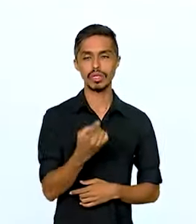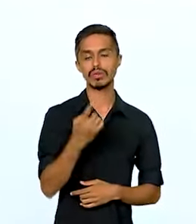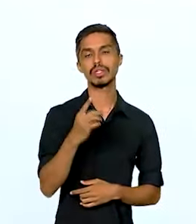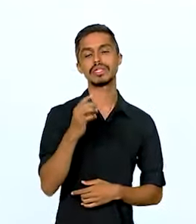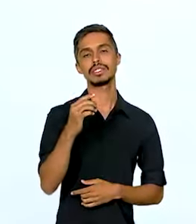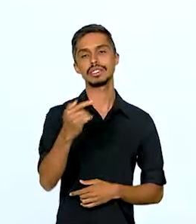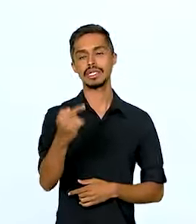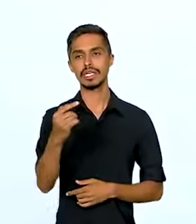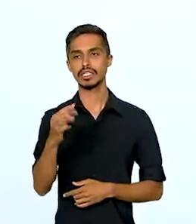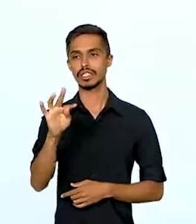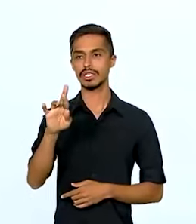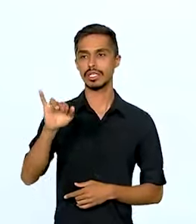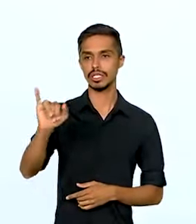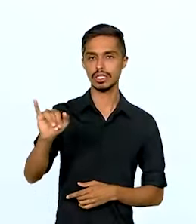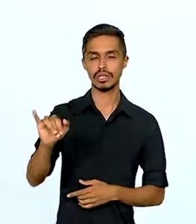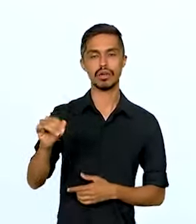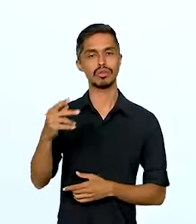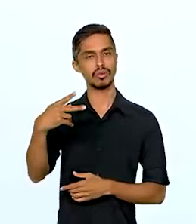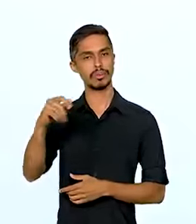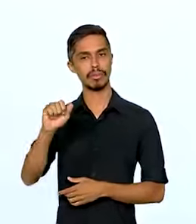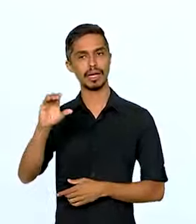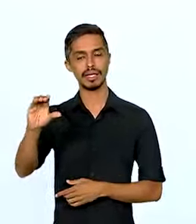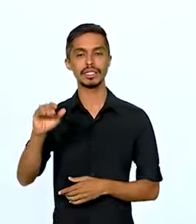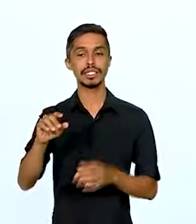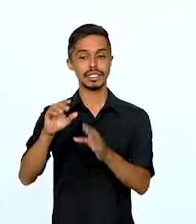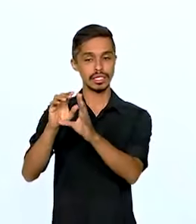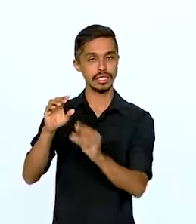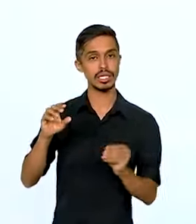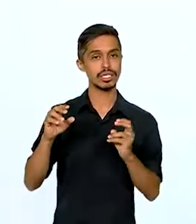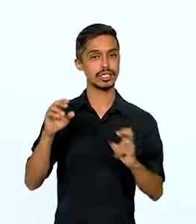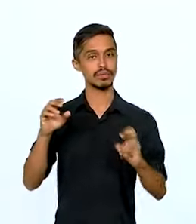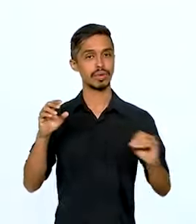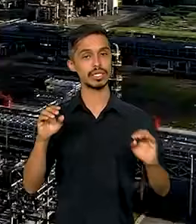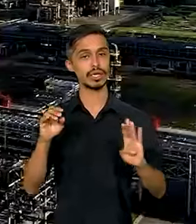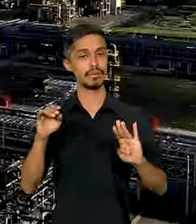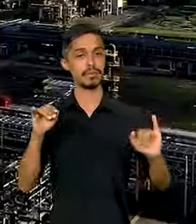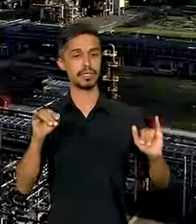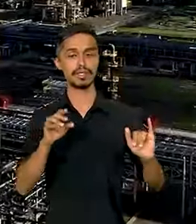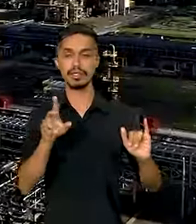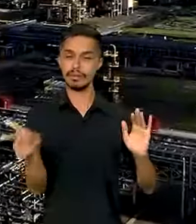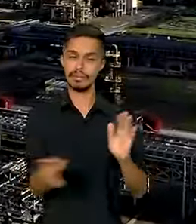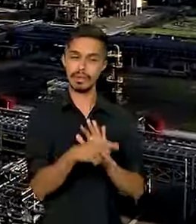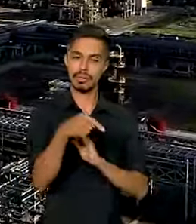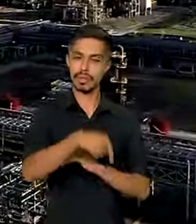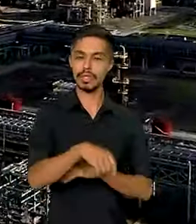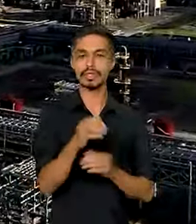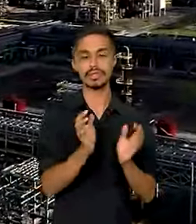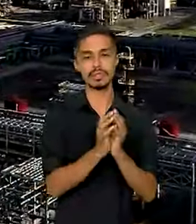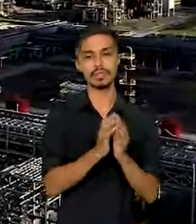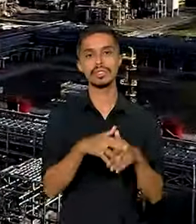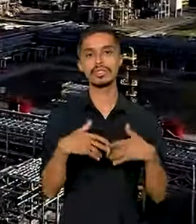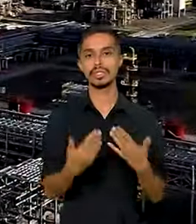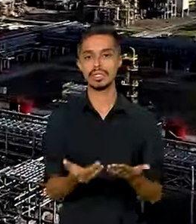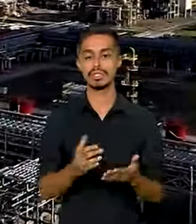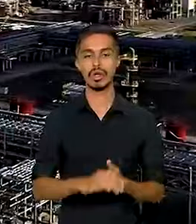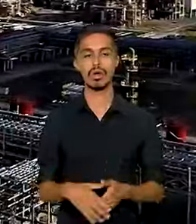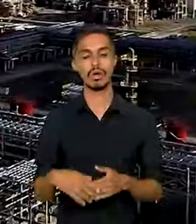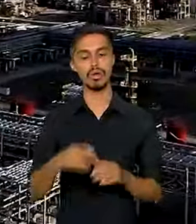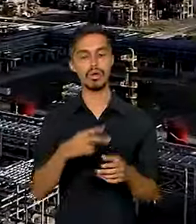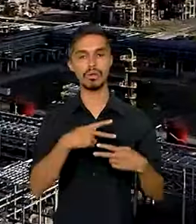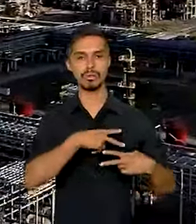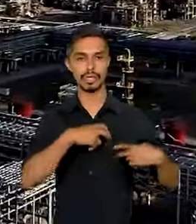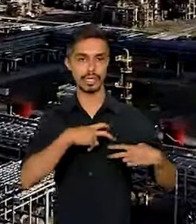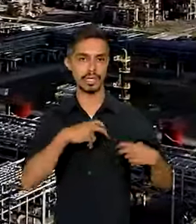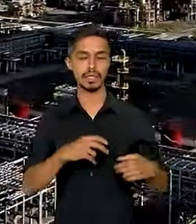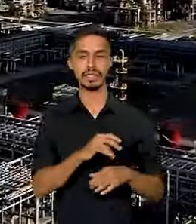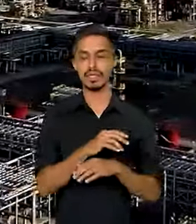desses 1,7 trilhão, 50 bi passam aqui em Pernambuco. Segundo a Petrobras, a ampliação do projeto